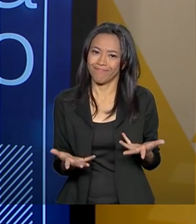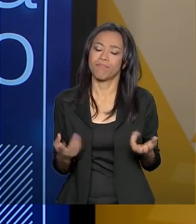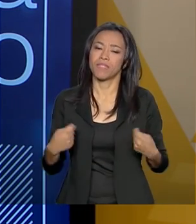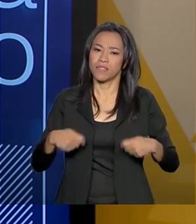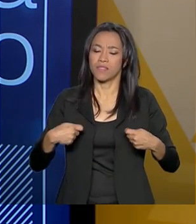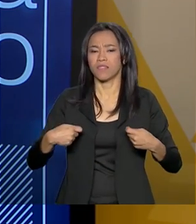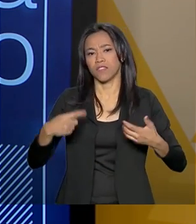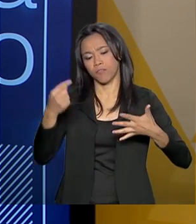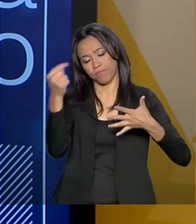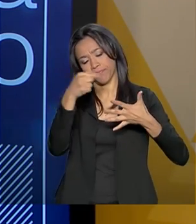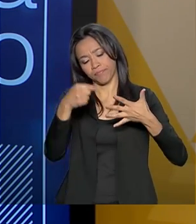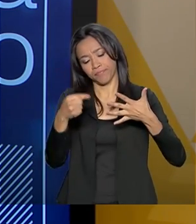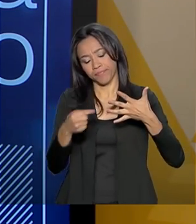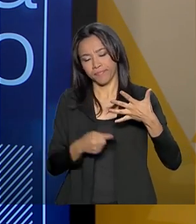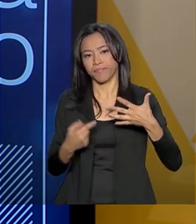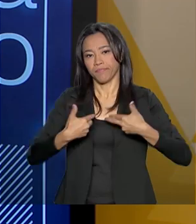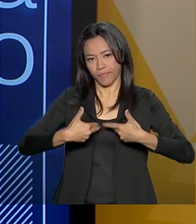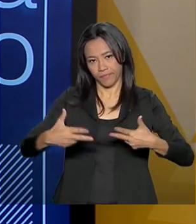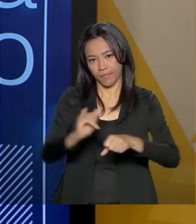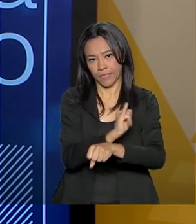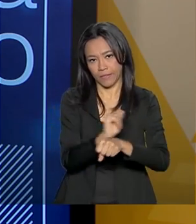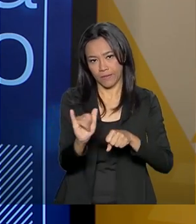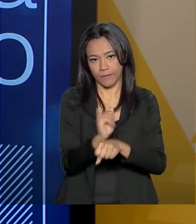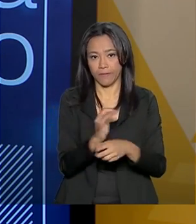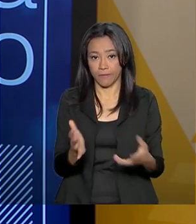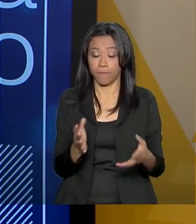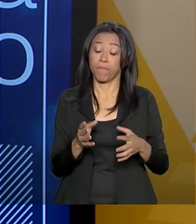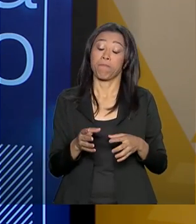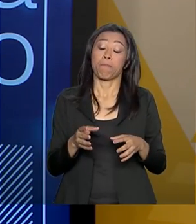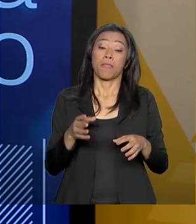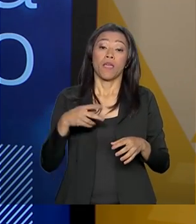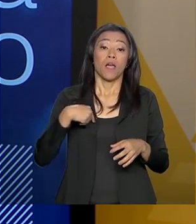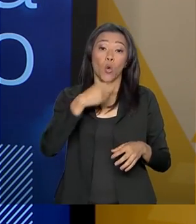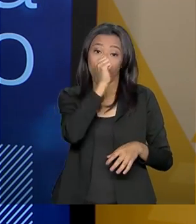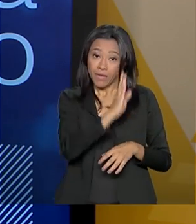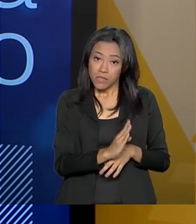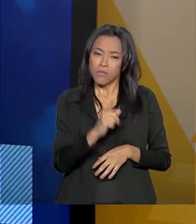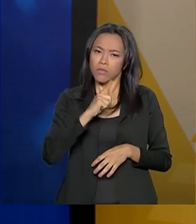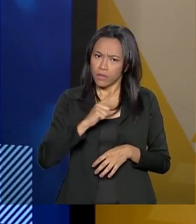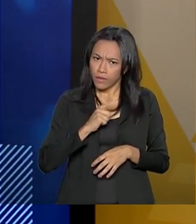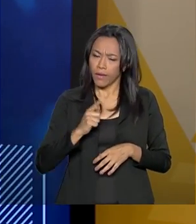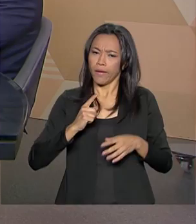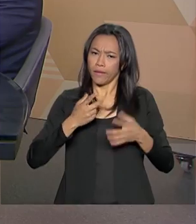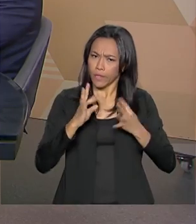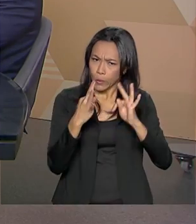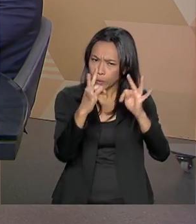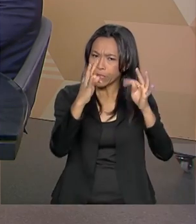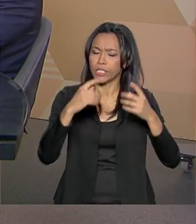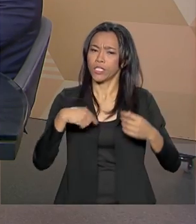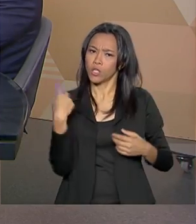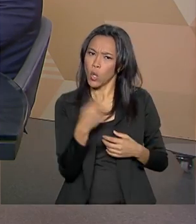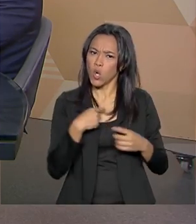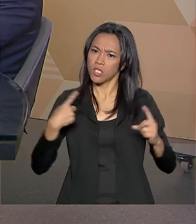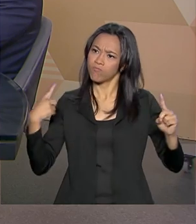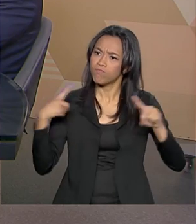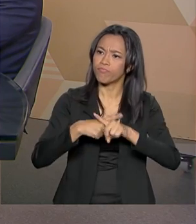definições. Nós falamos anteriormente que o Brasil detém tecnologia. Nós somos competitivos